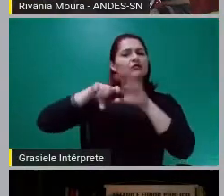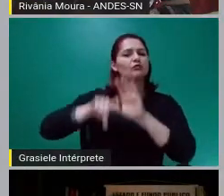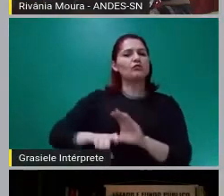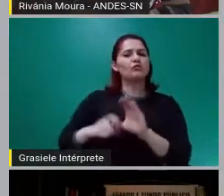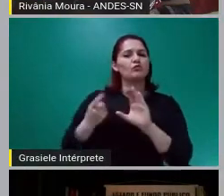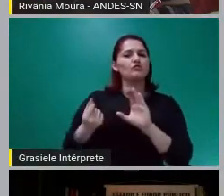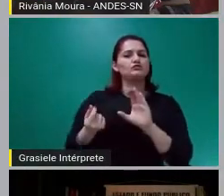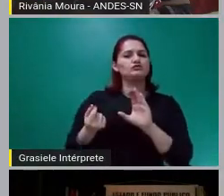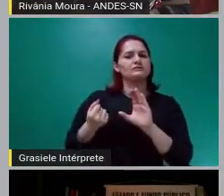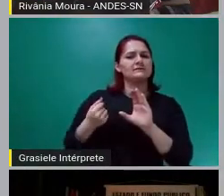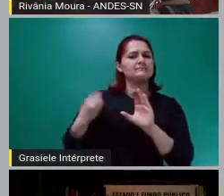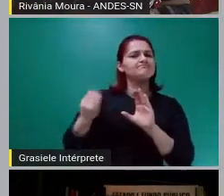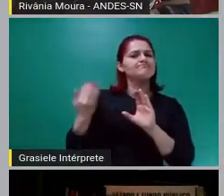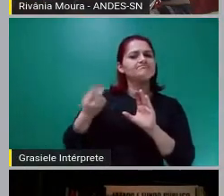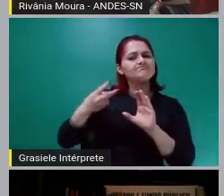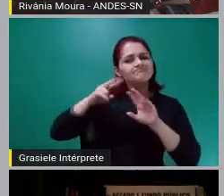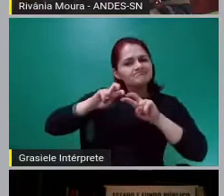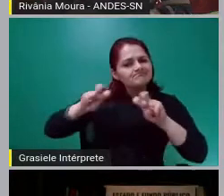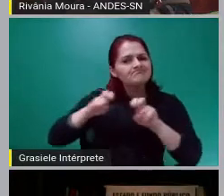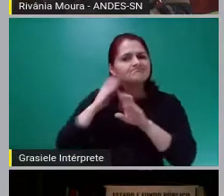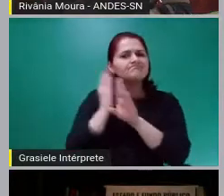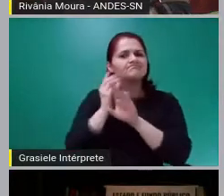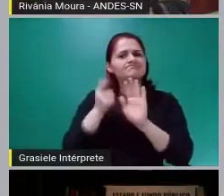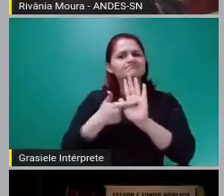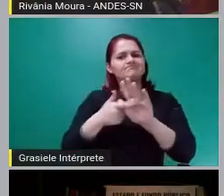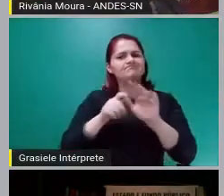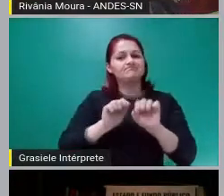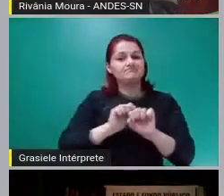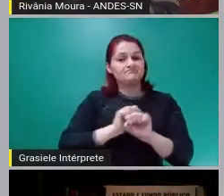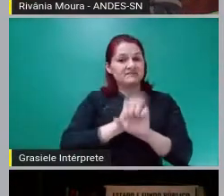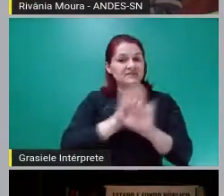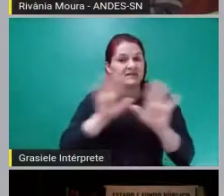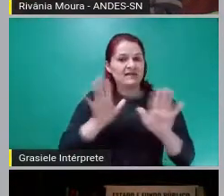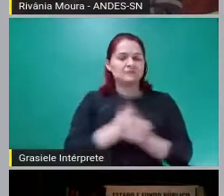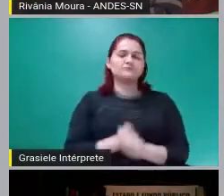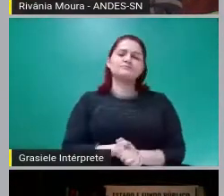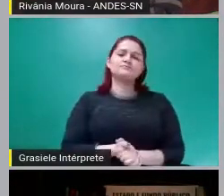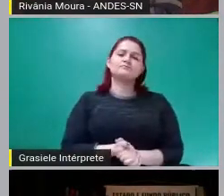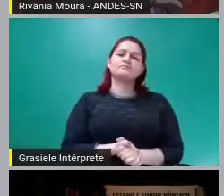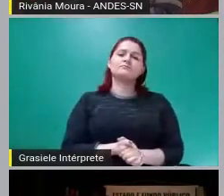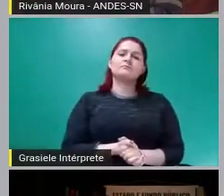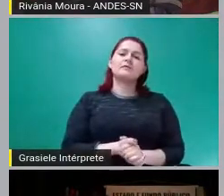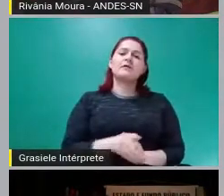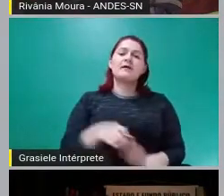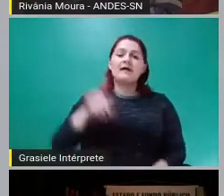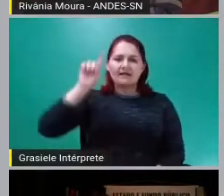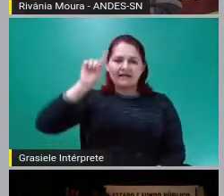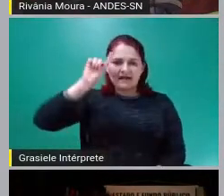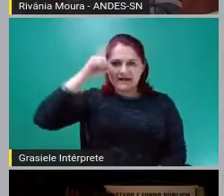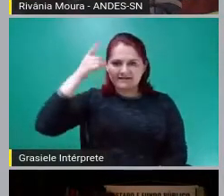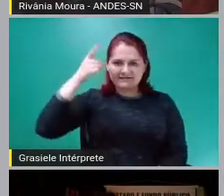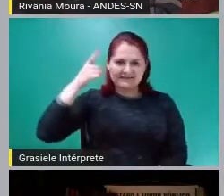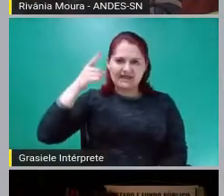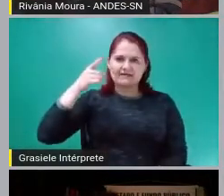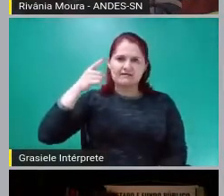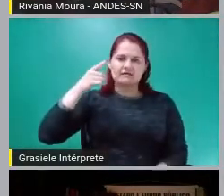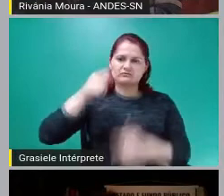principal da cidadania, com a qual eu tenho pleno acordo, é a ideia do sistema da dívida.